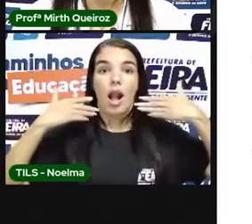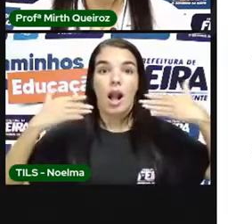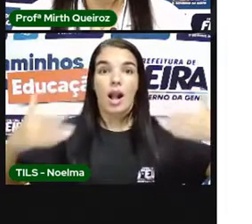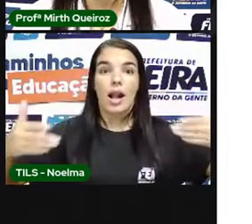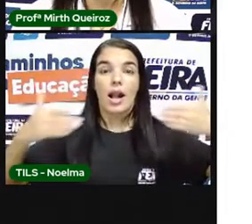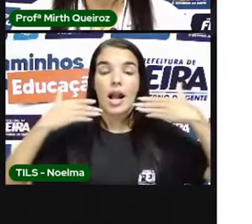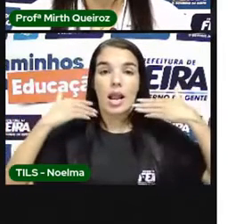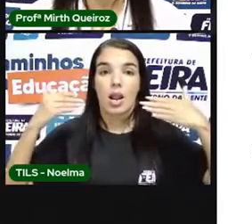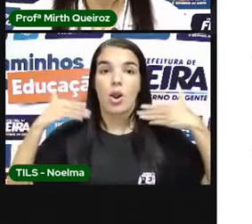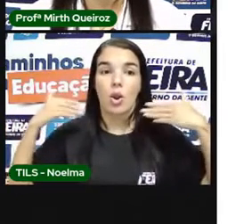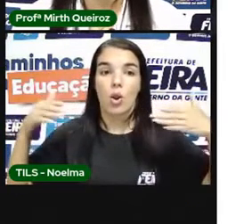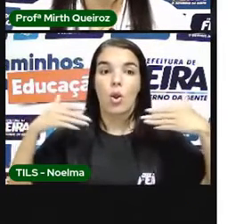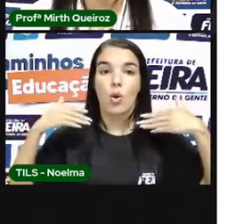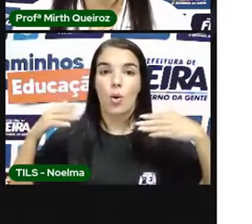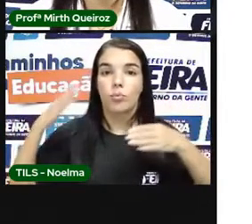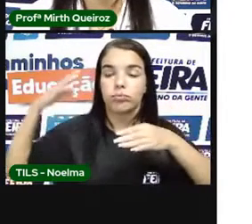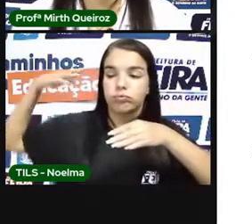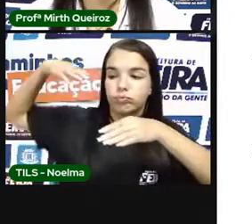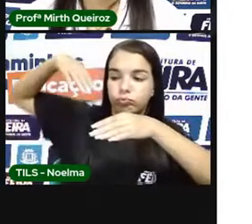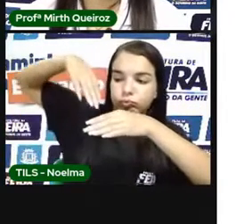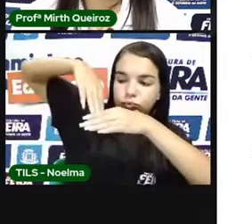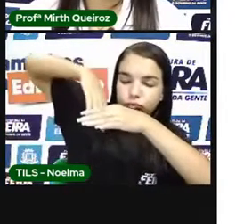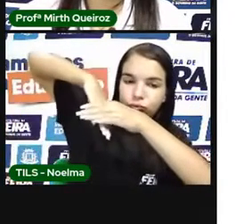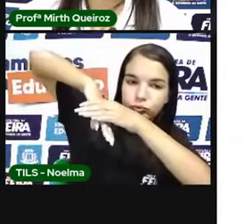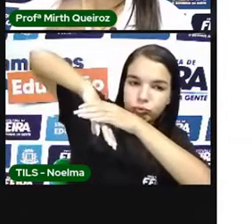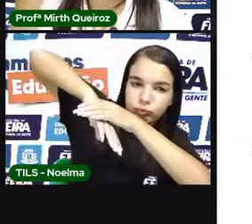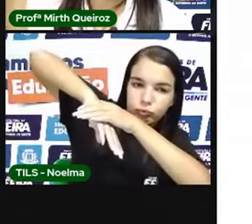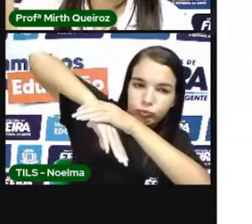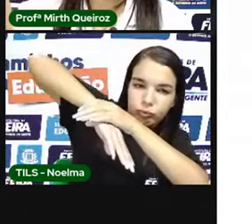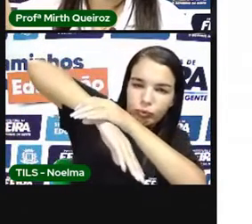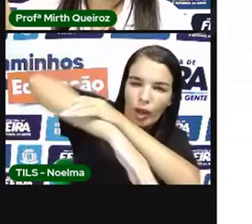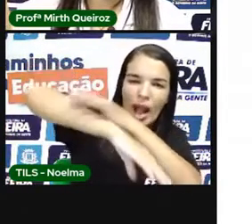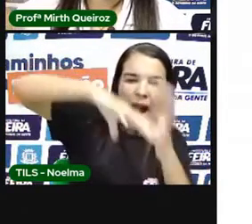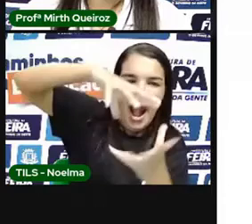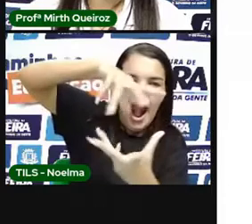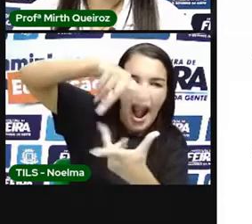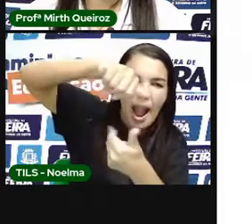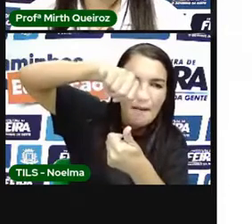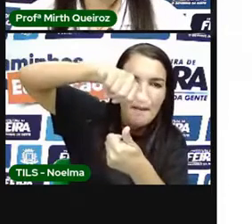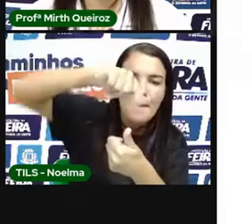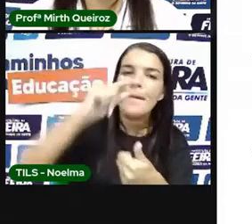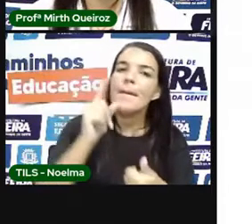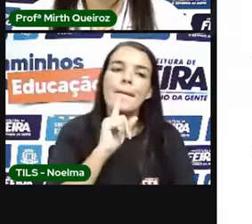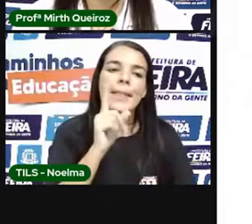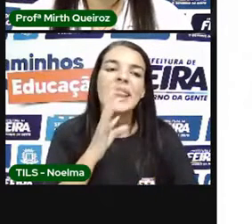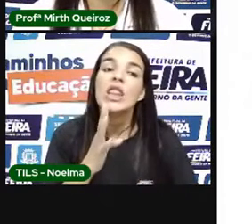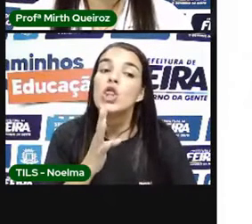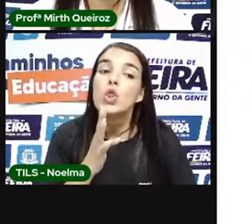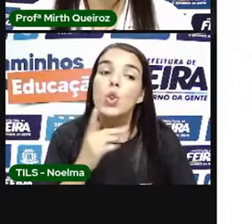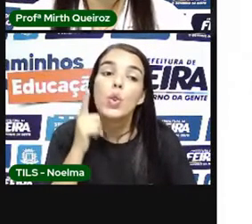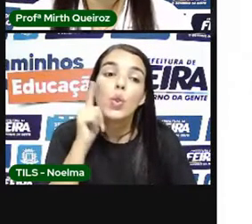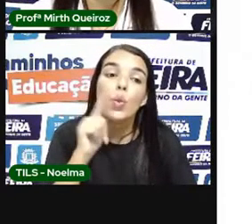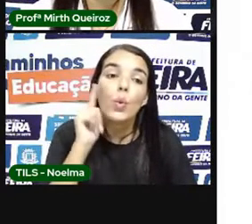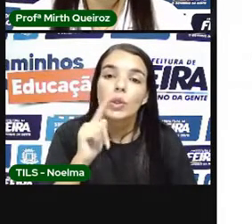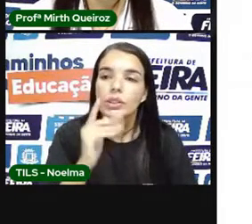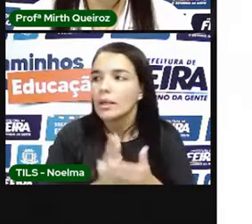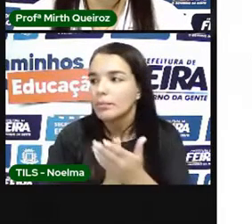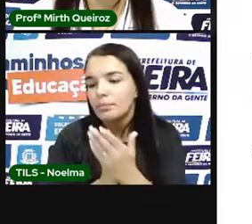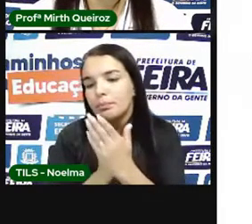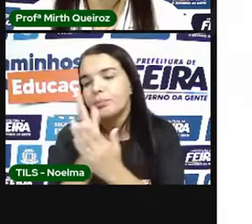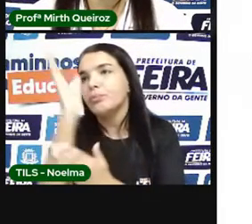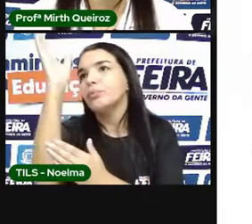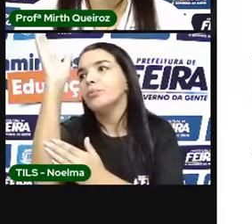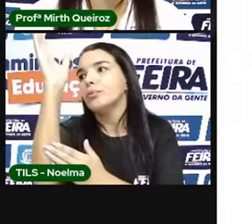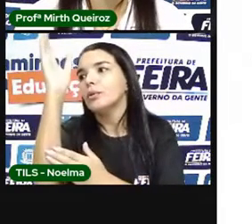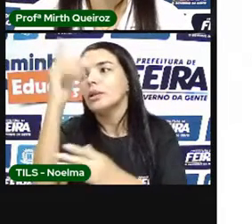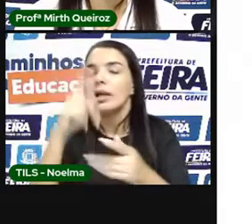Dentro Que ultrapassa A atmosfera Ele não Consegue Sair E aí Ocorre O aquecimento Global